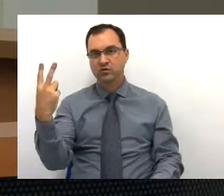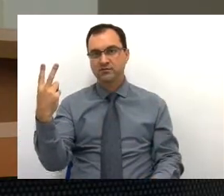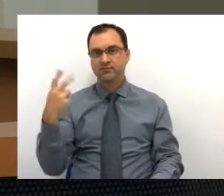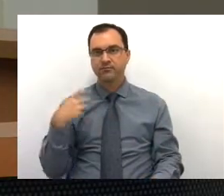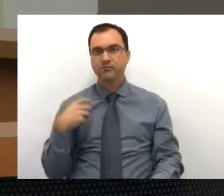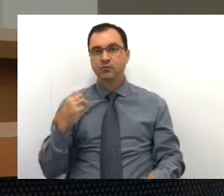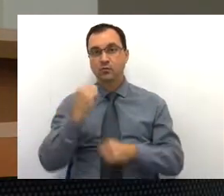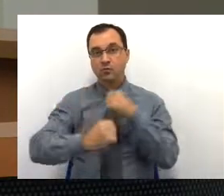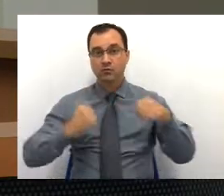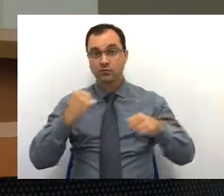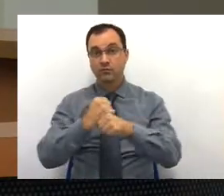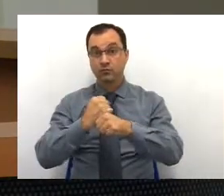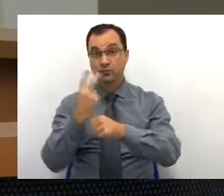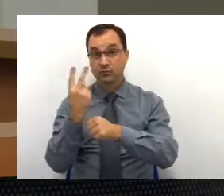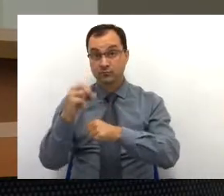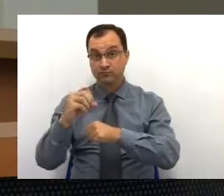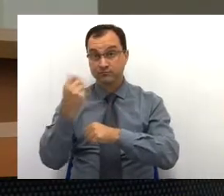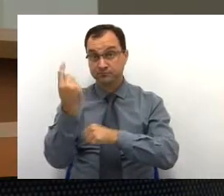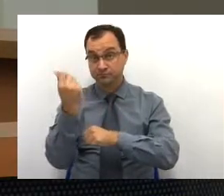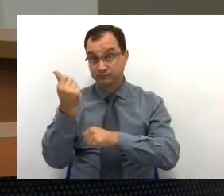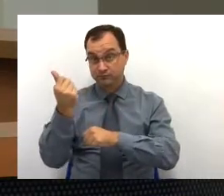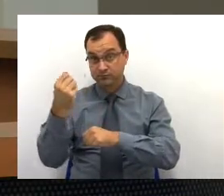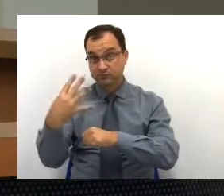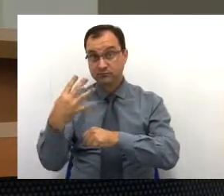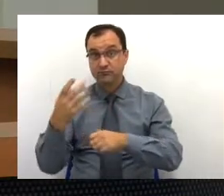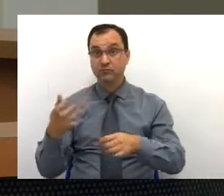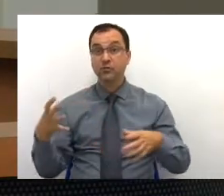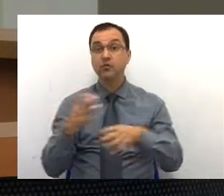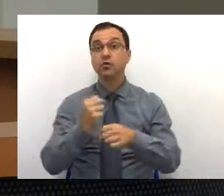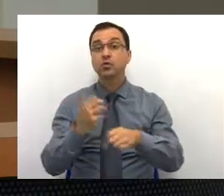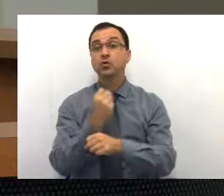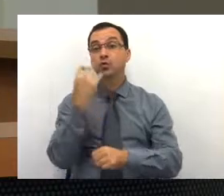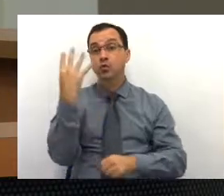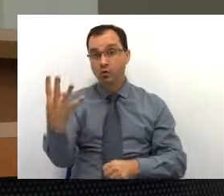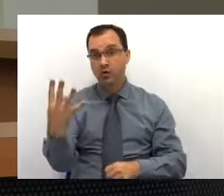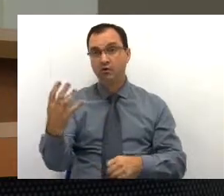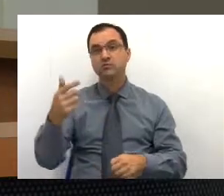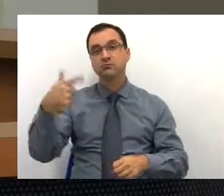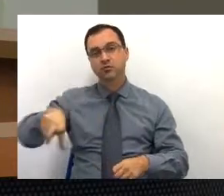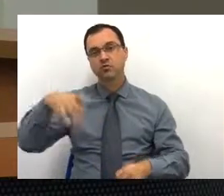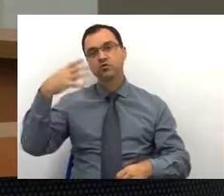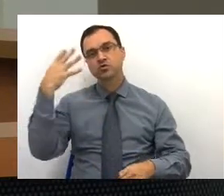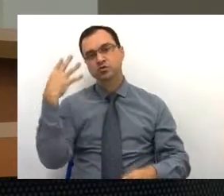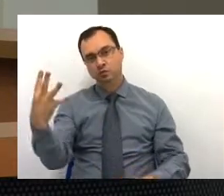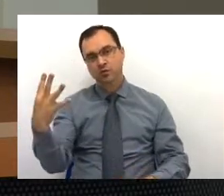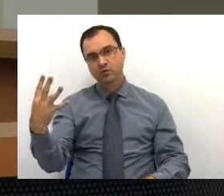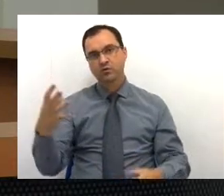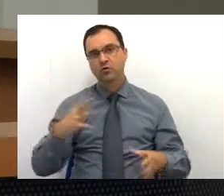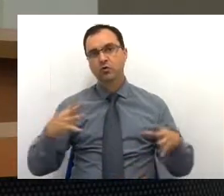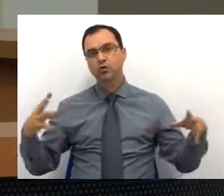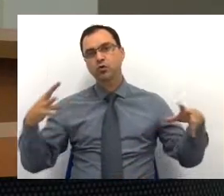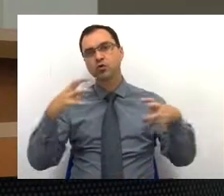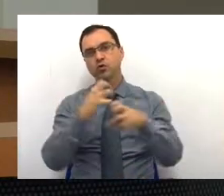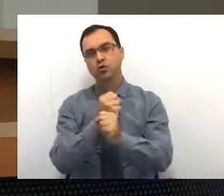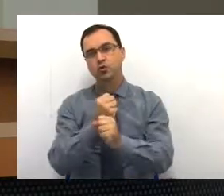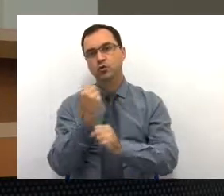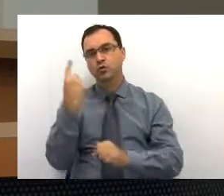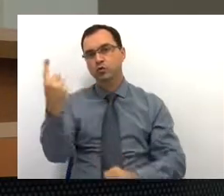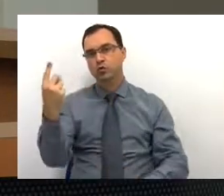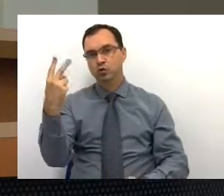em 2014, chegar a quatro, depois mais quatro, isso dá no total aí de 12